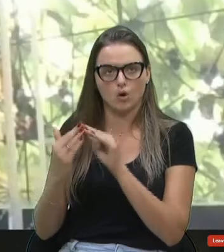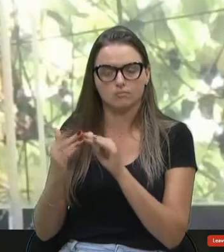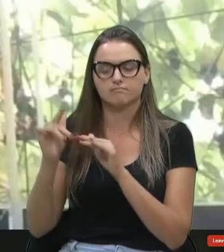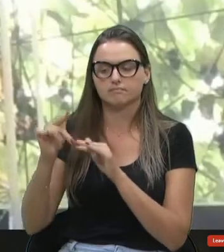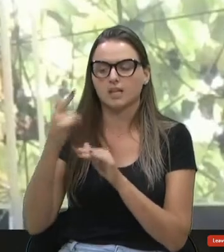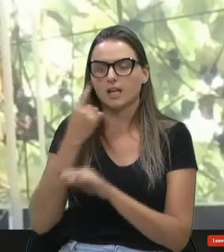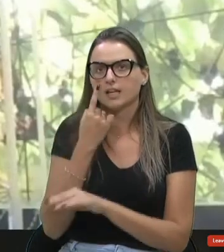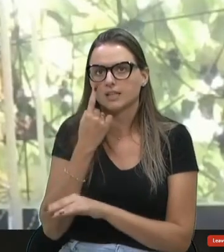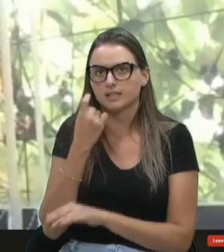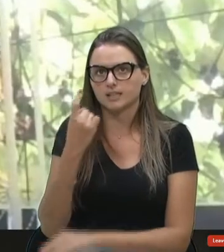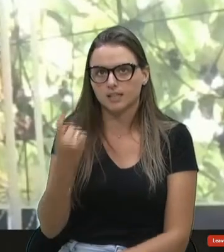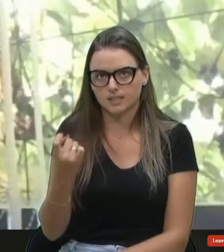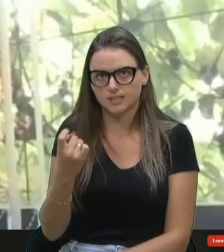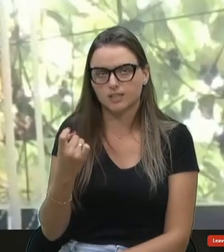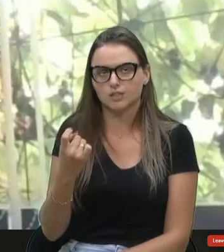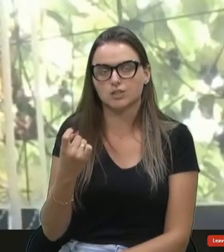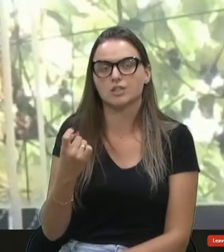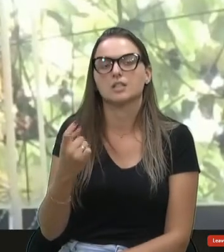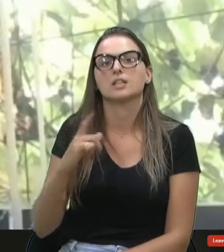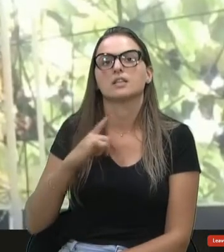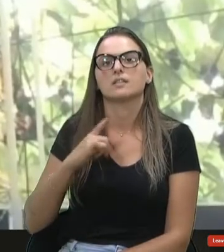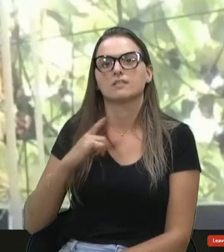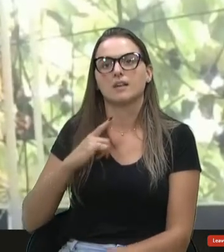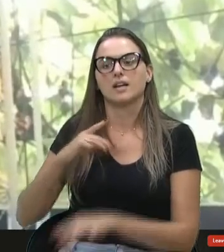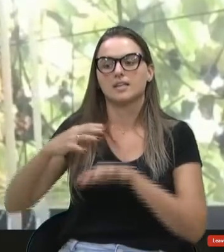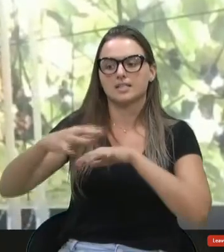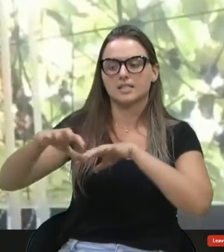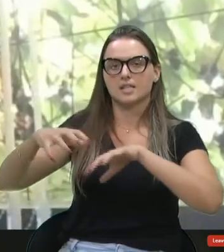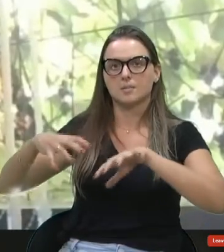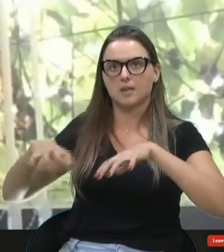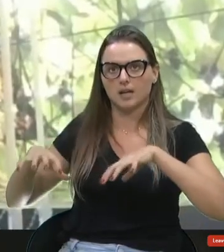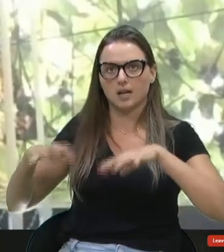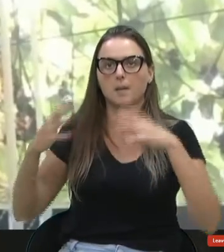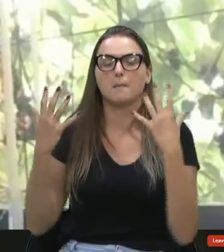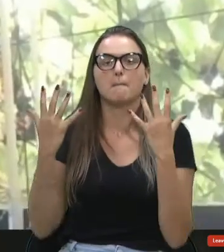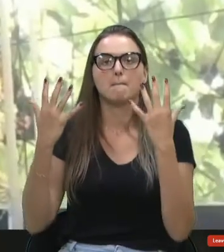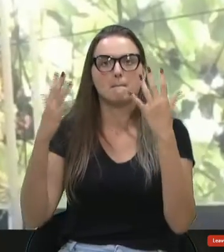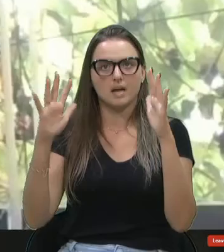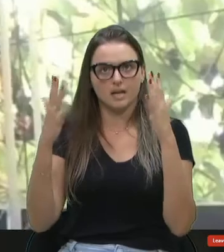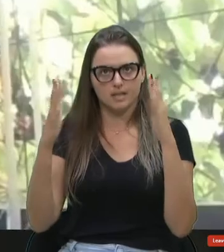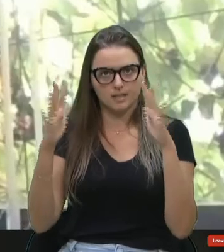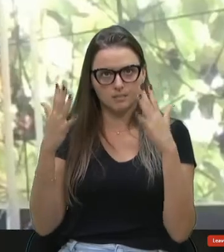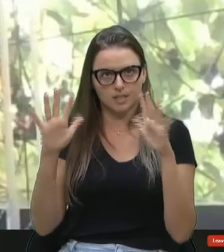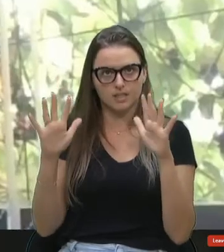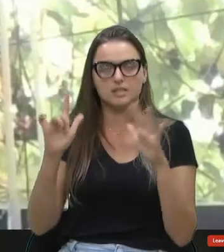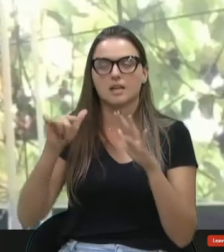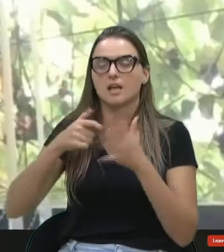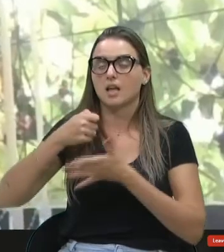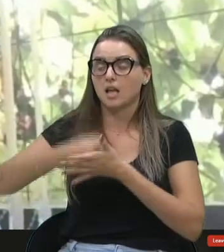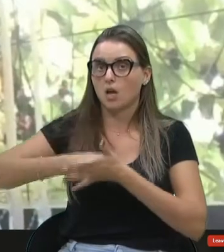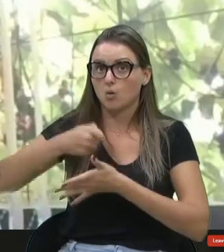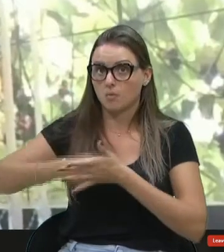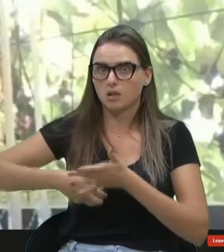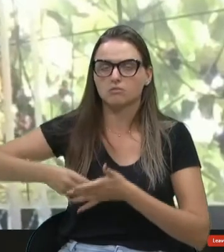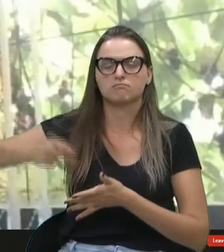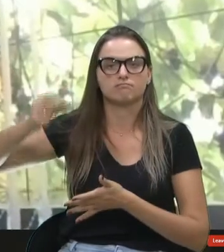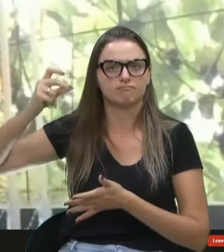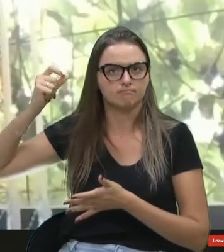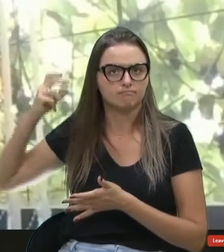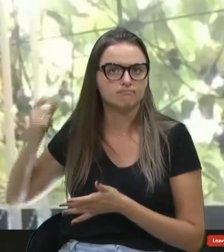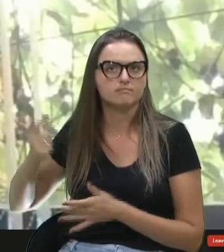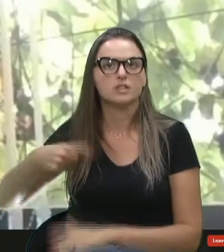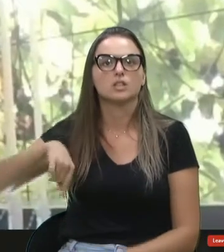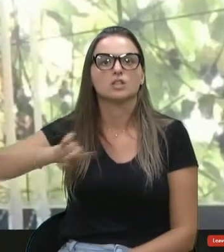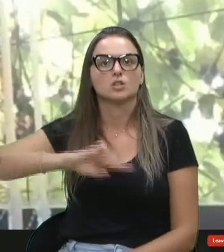interessante que vai descentralizar. Então, parabéns, parabéns. É uma luta antiga, nós sabemos,